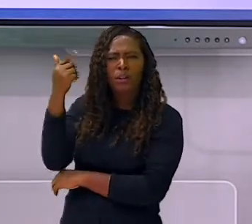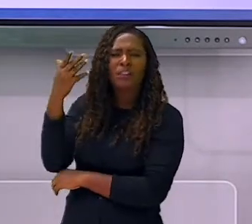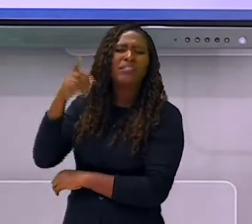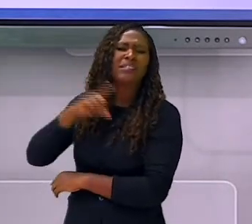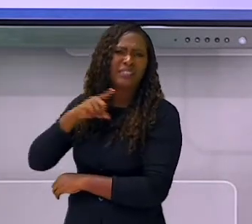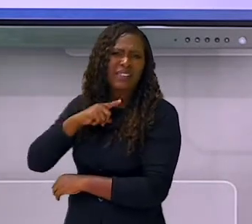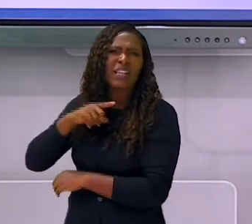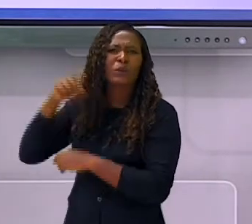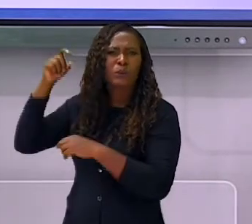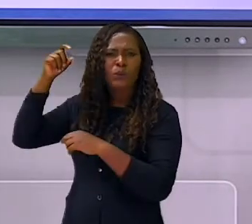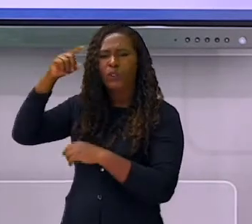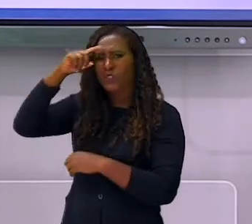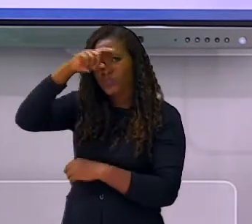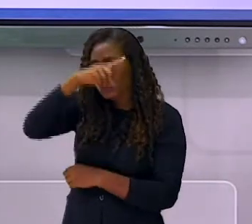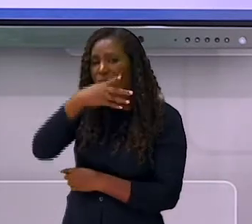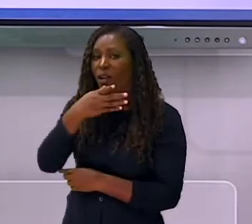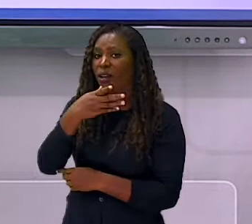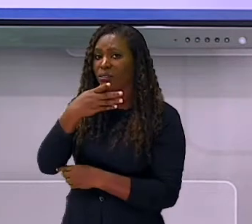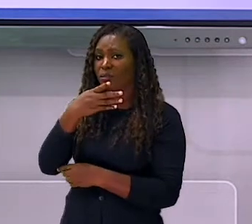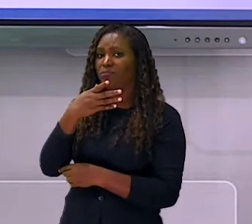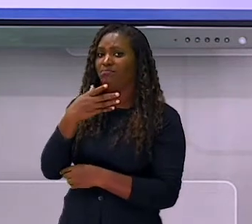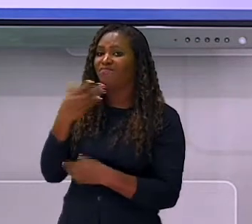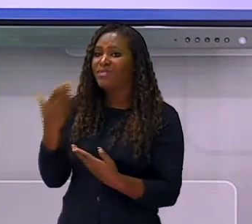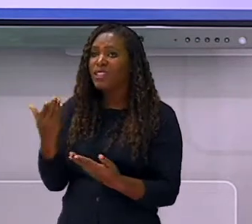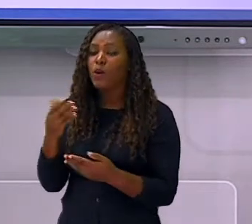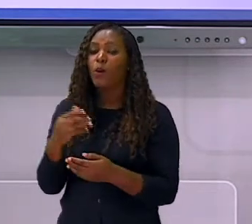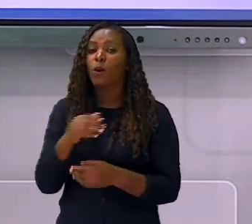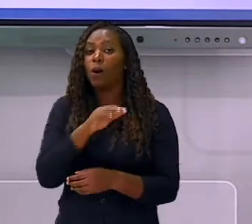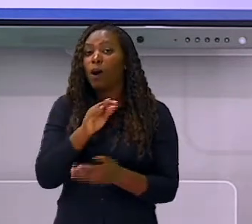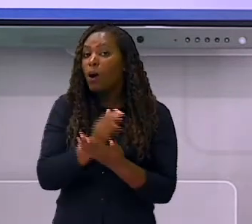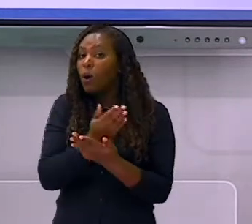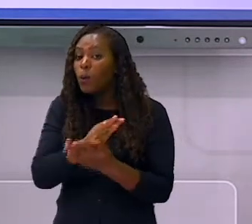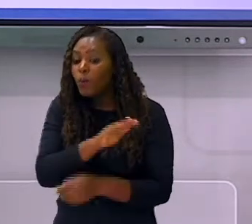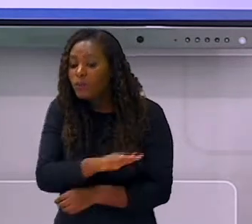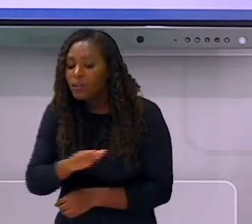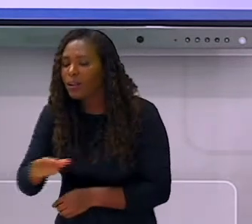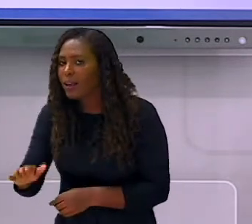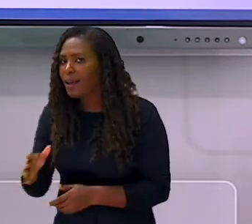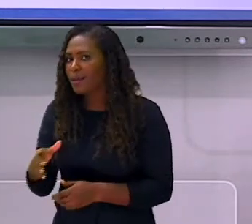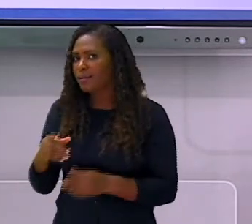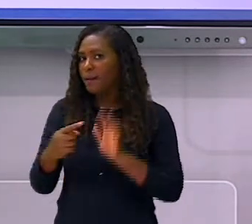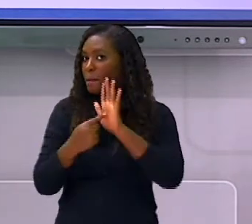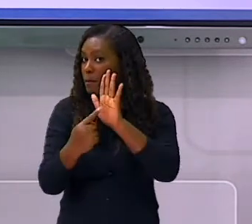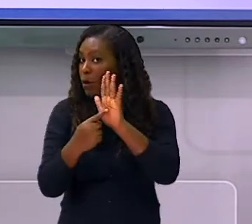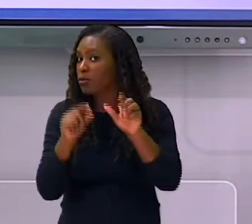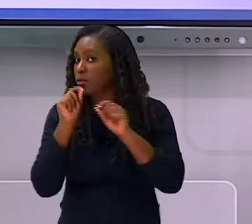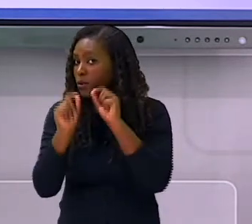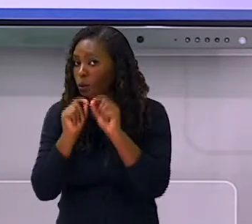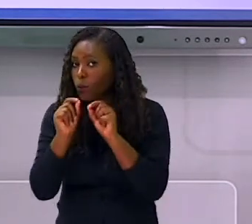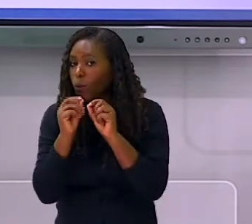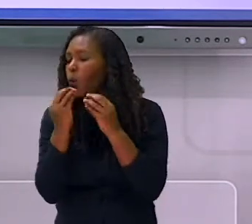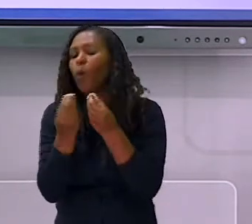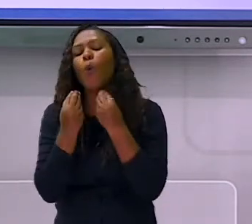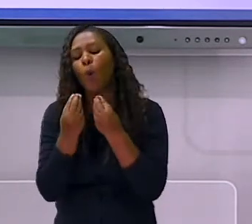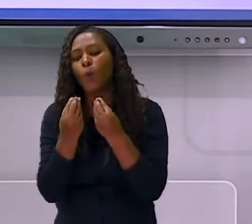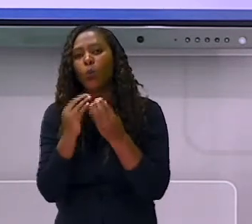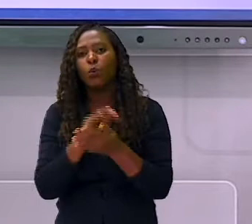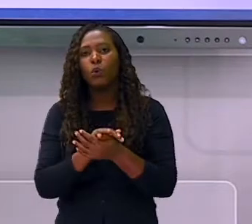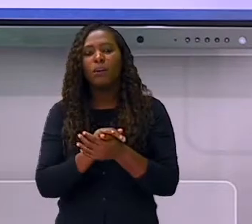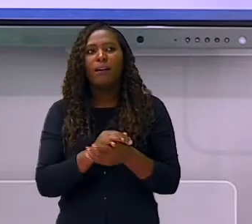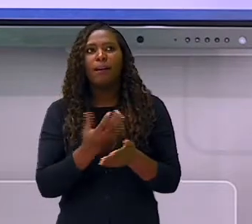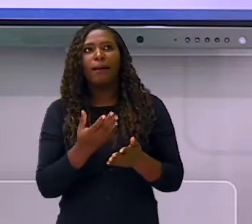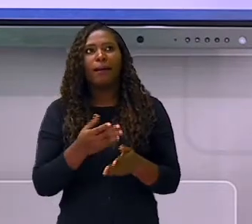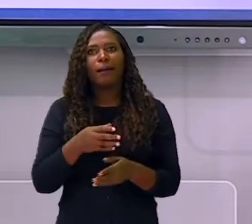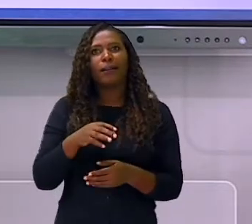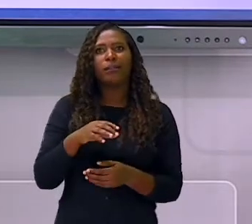que é a dificuldade que algumas crianças apresentam para aprender a ler as primeiras palavras, para estabelecer as correlações entre